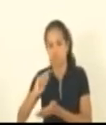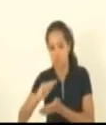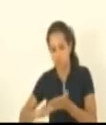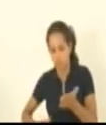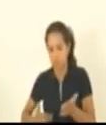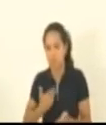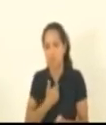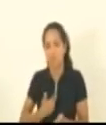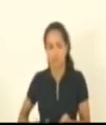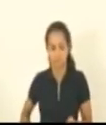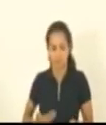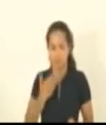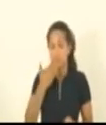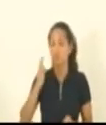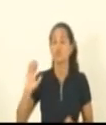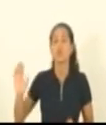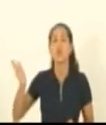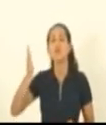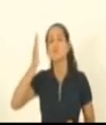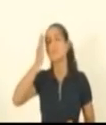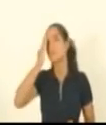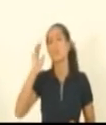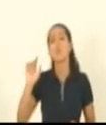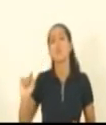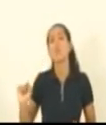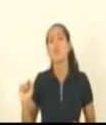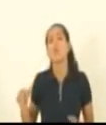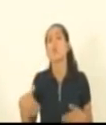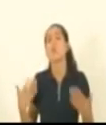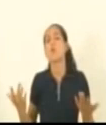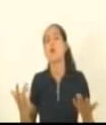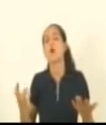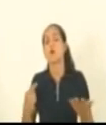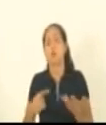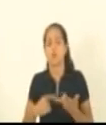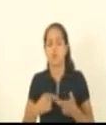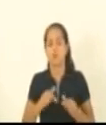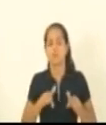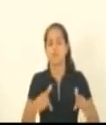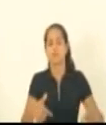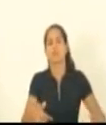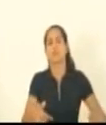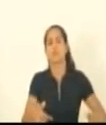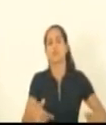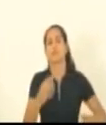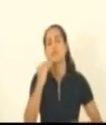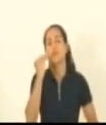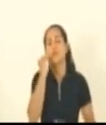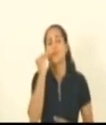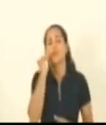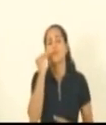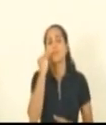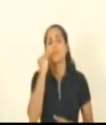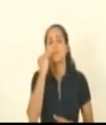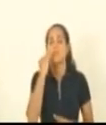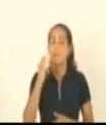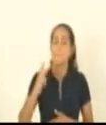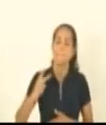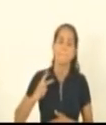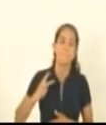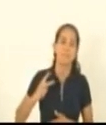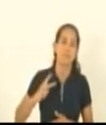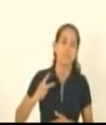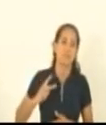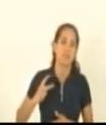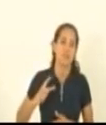governador para saber quais são as medidas para resguardar a privacidade do